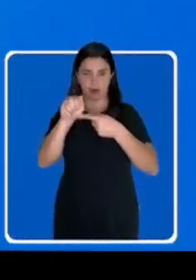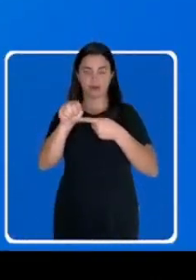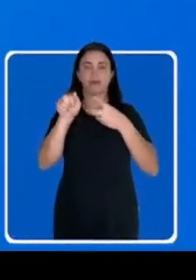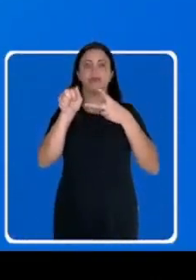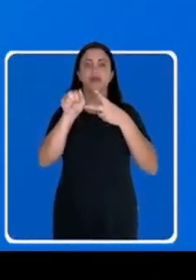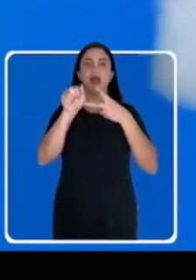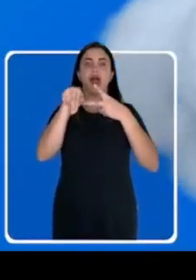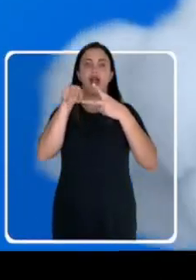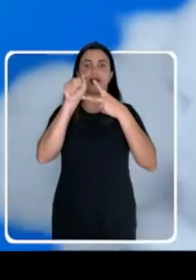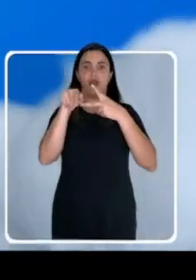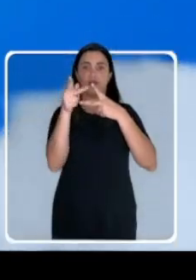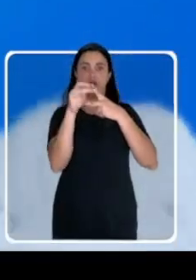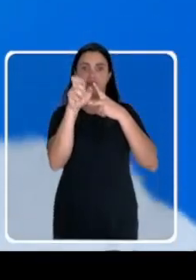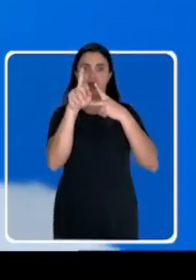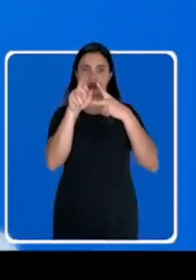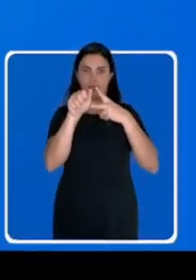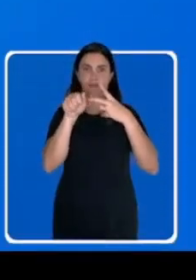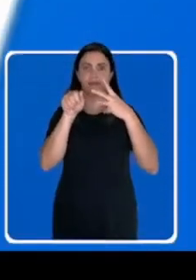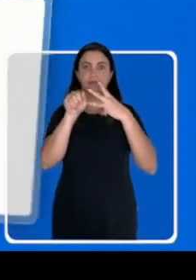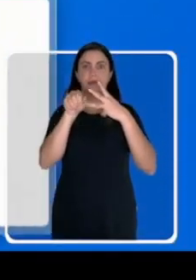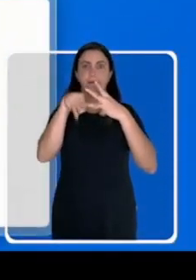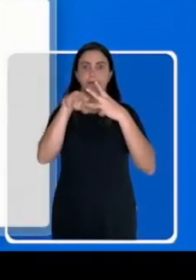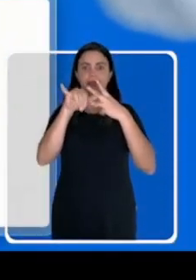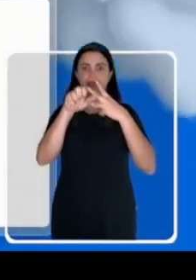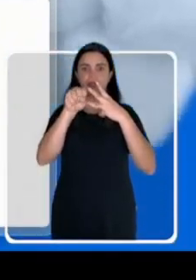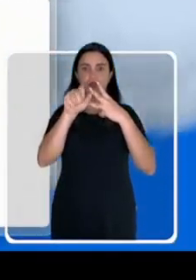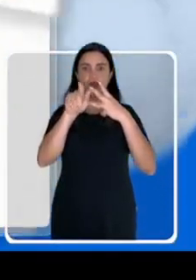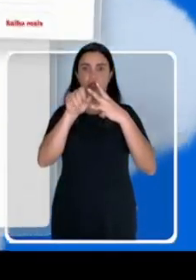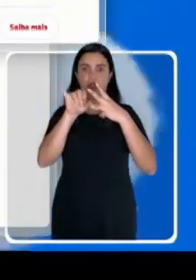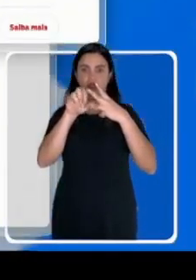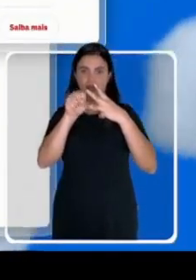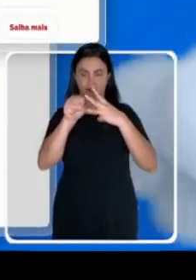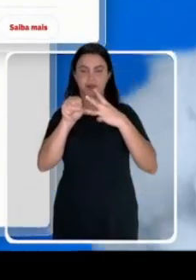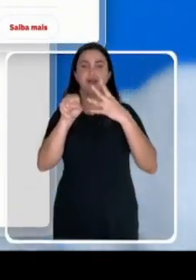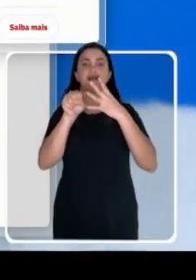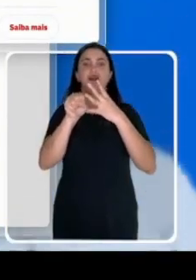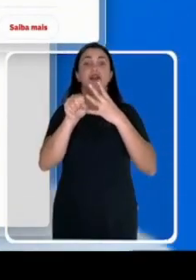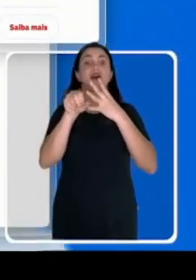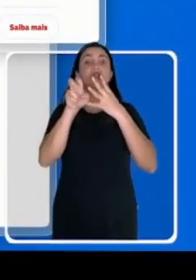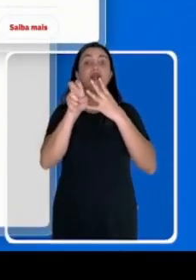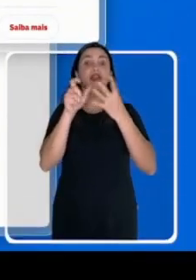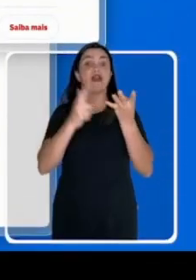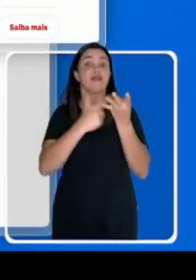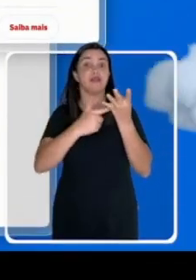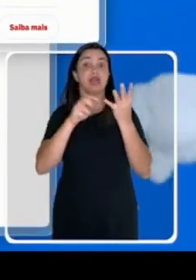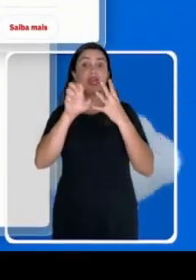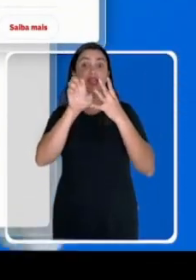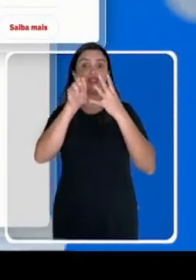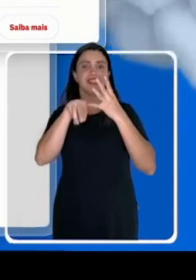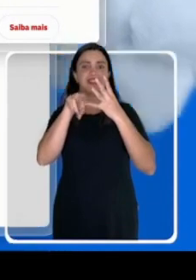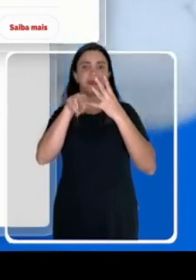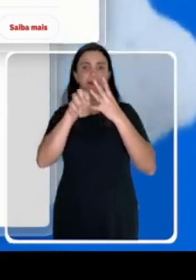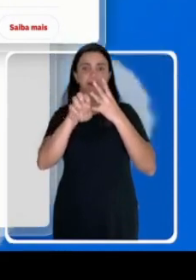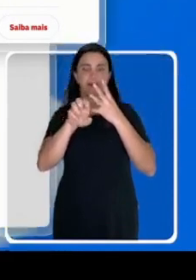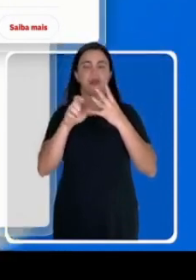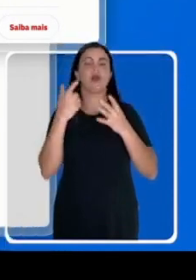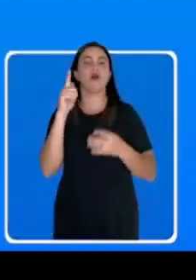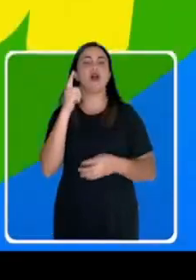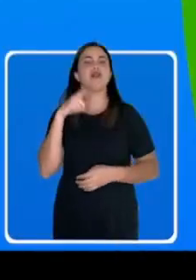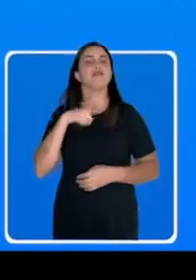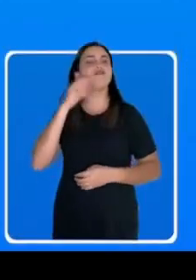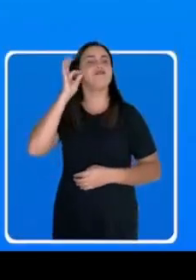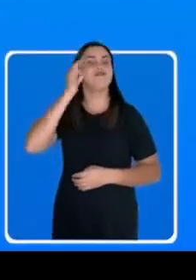CERP Zoopopular, Quest TV Anhanguera, Goiás Pesquisas Mais Goiás, Futura Inteligência Revista Exame.